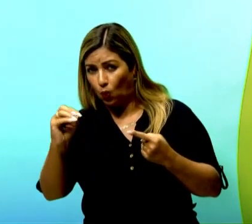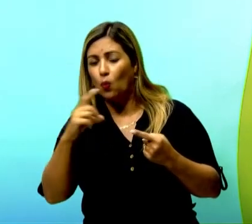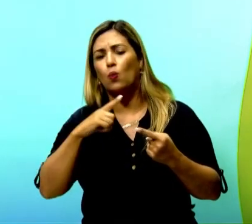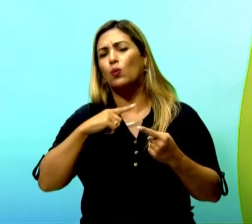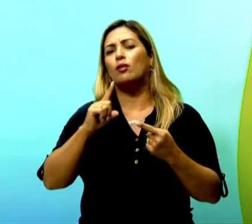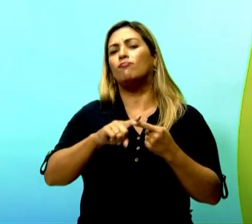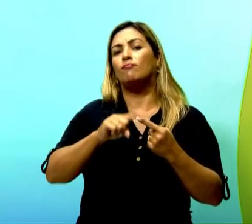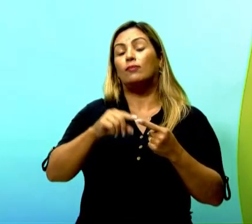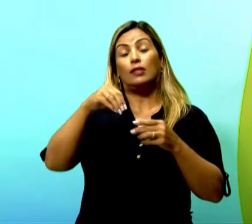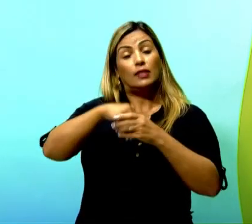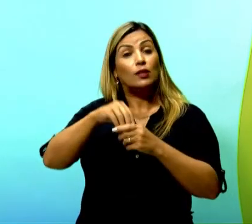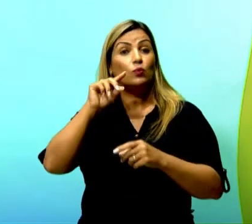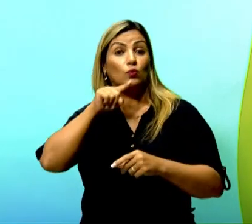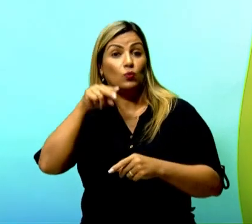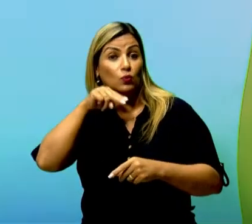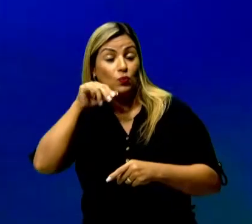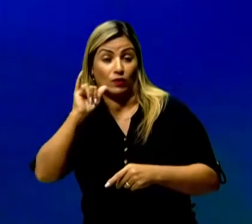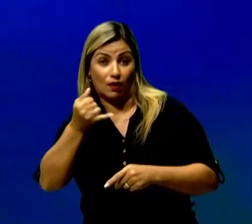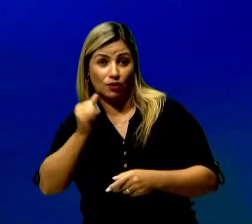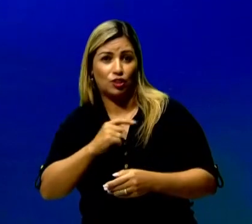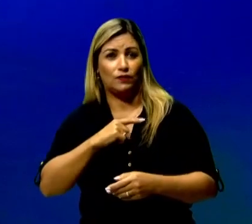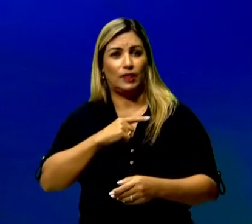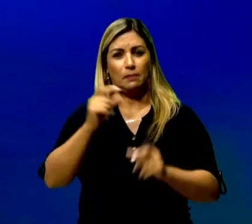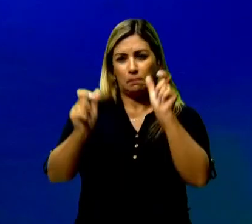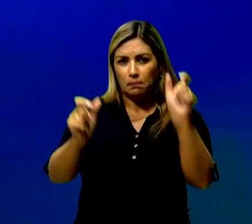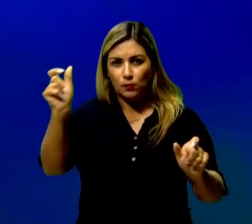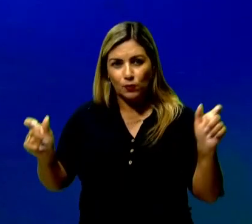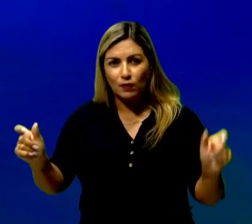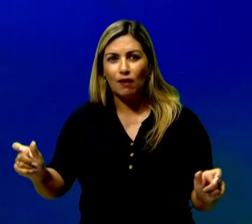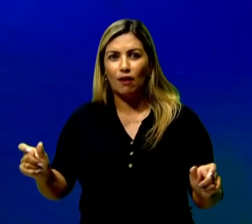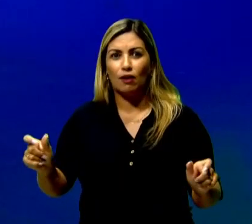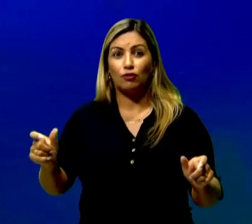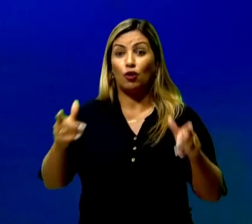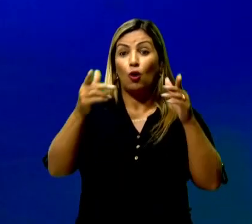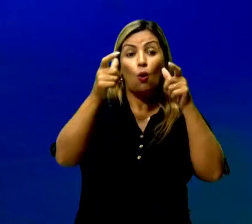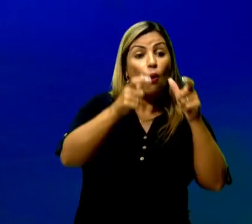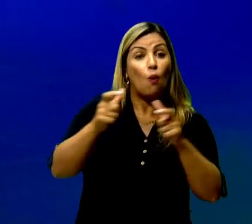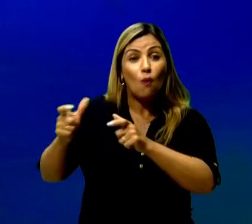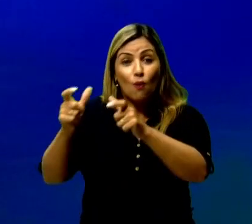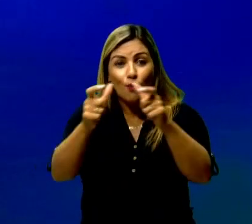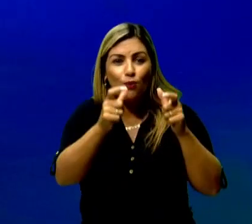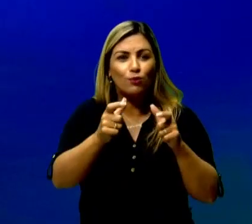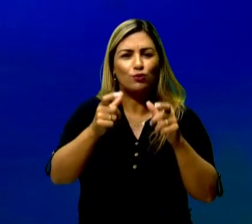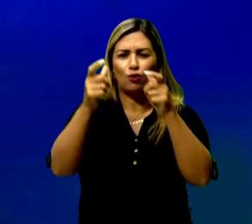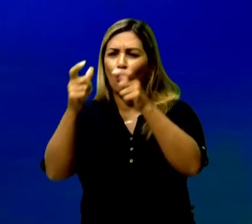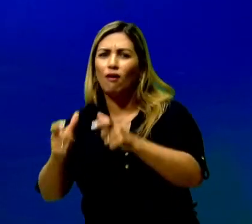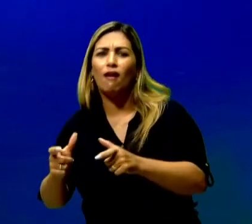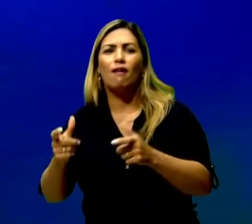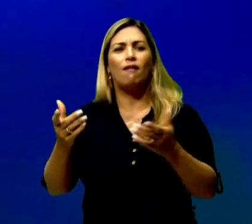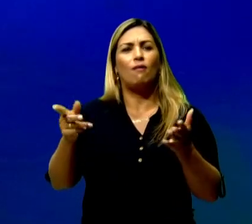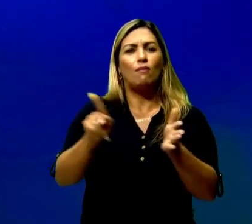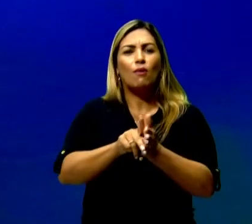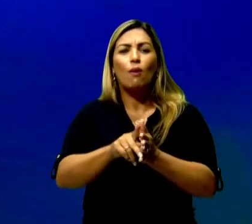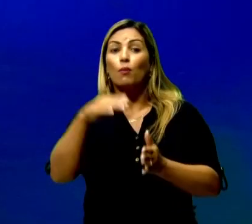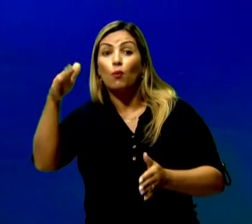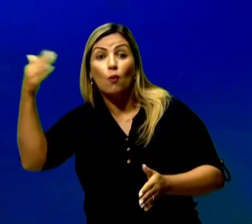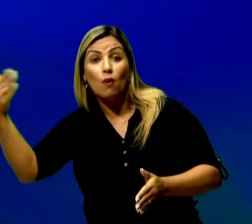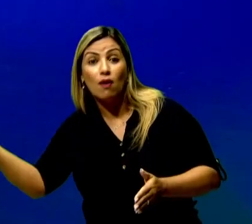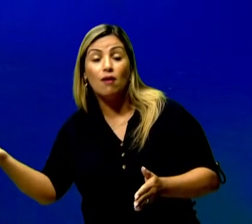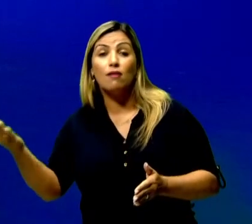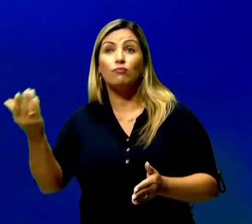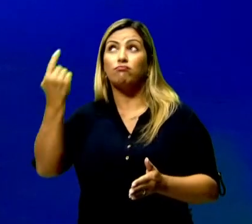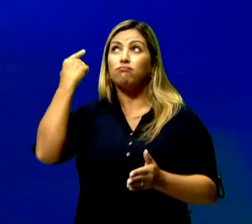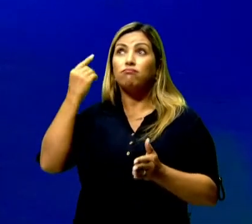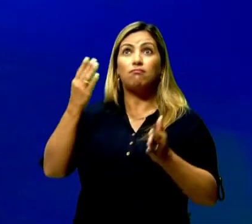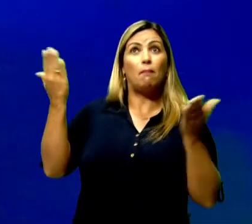apresentado o personagem, o cenário, quando a história está acontecendo. E daí eu tenho um conflito, que é o que